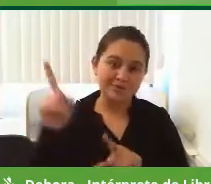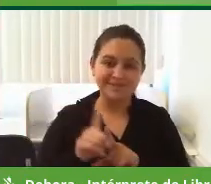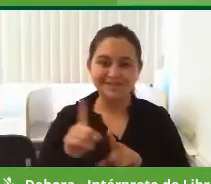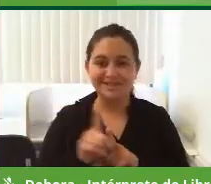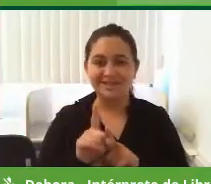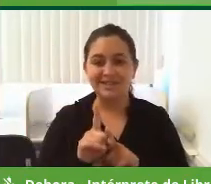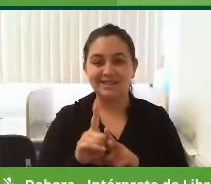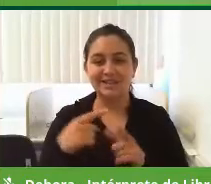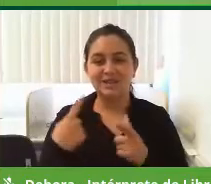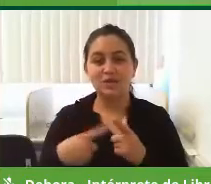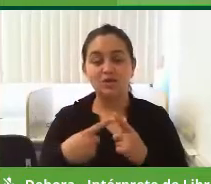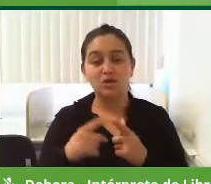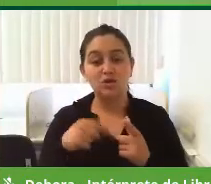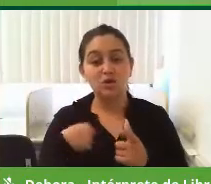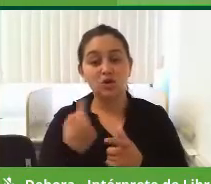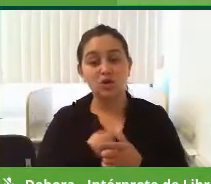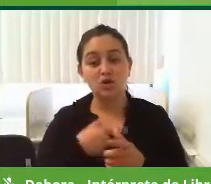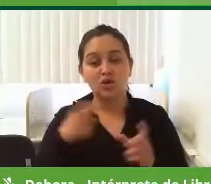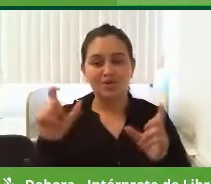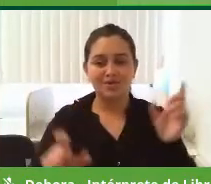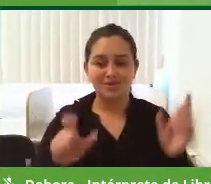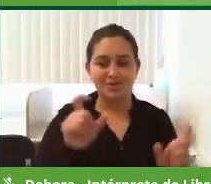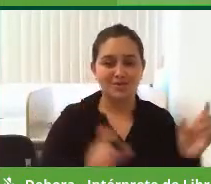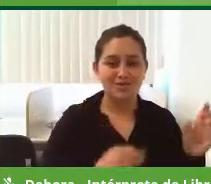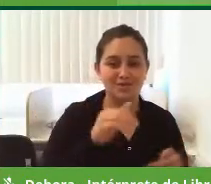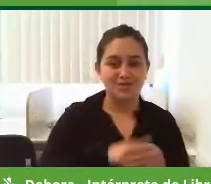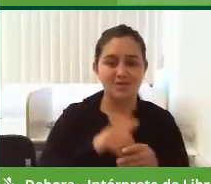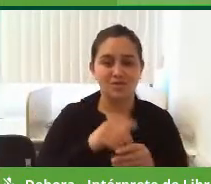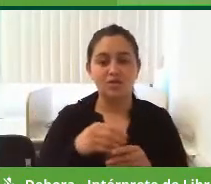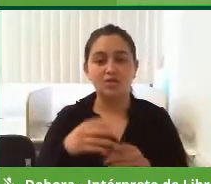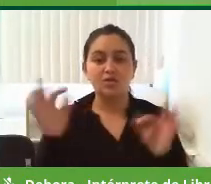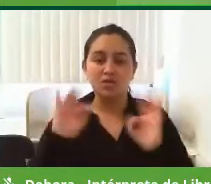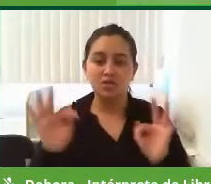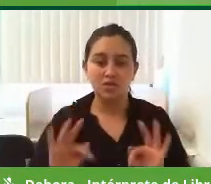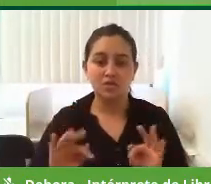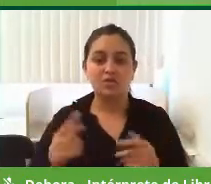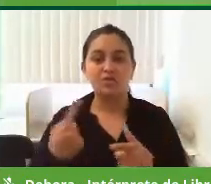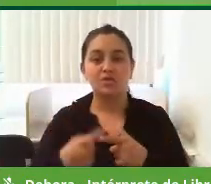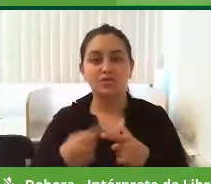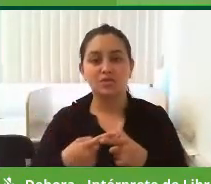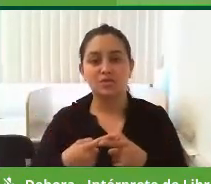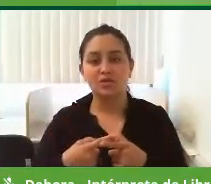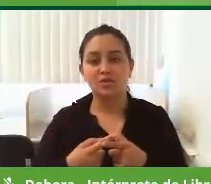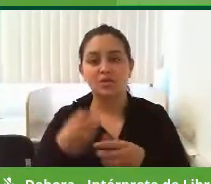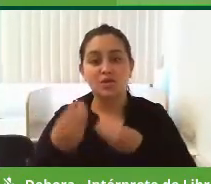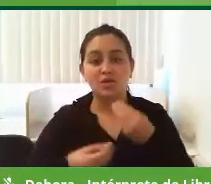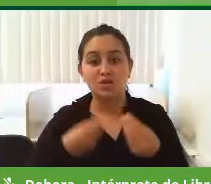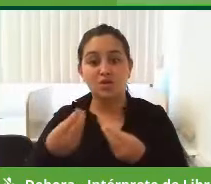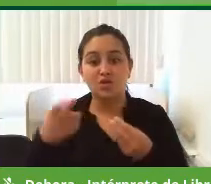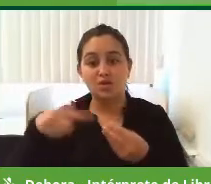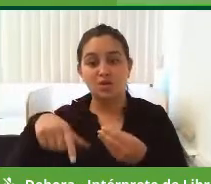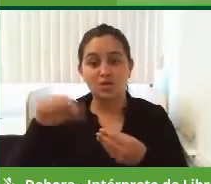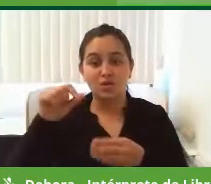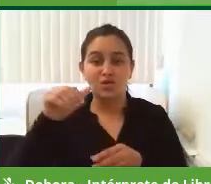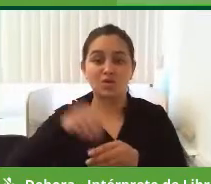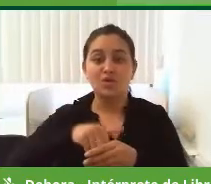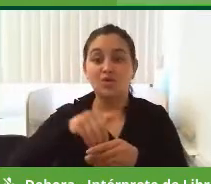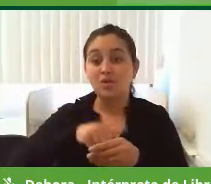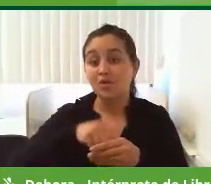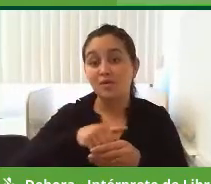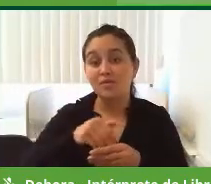o nosso eleitor, ele ficou muito feliz, porque ele tem a opção de voto, tá certo? Então, por isso eu digo para ti, assim,